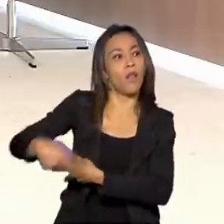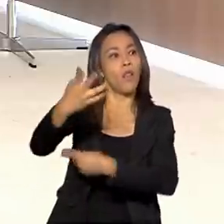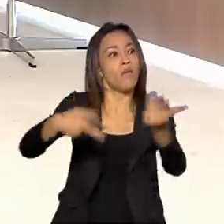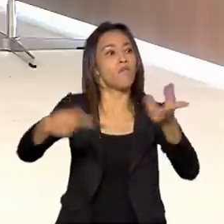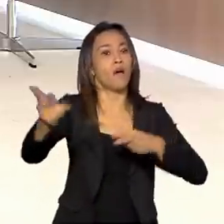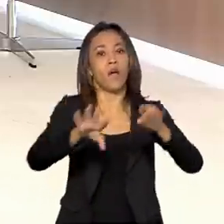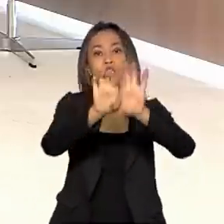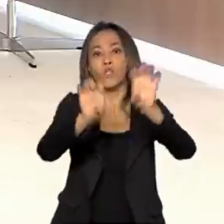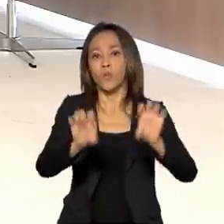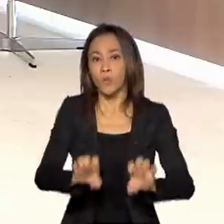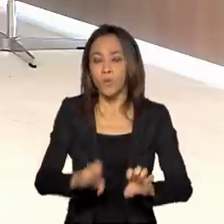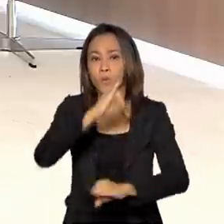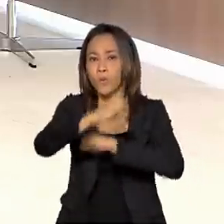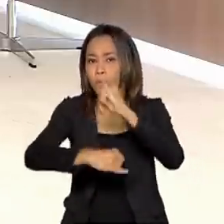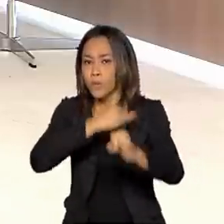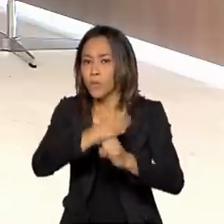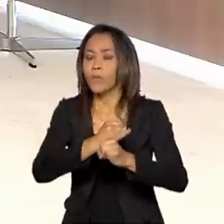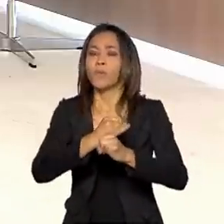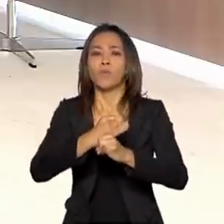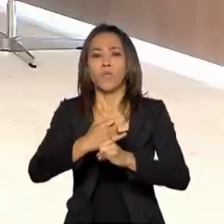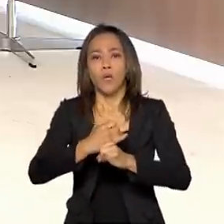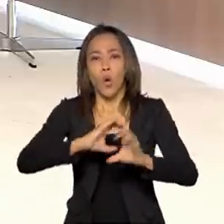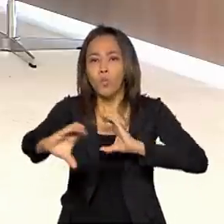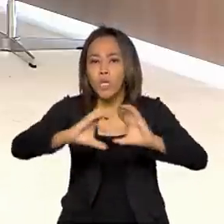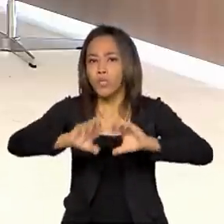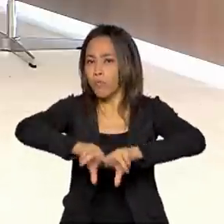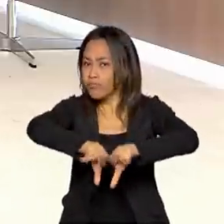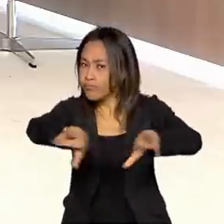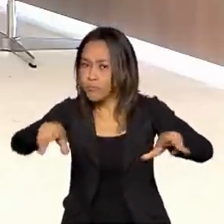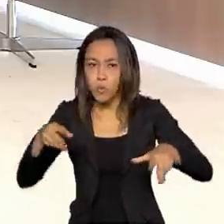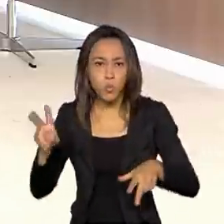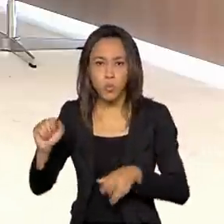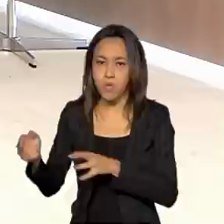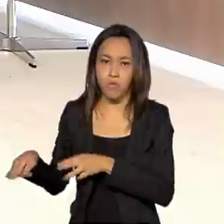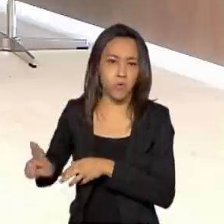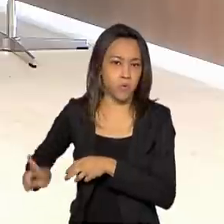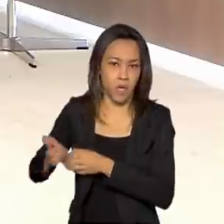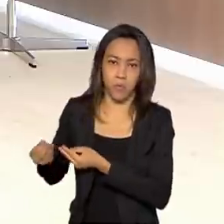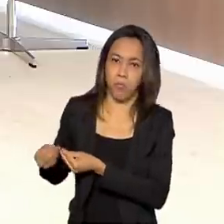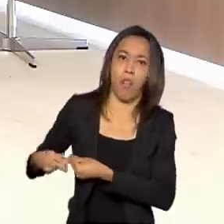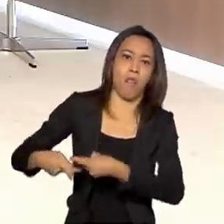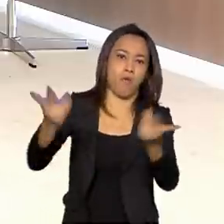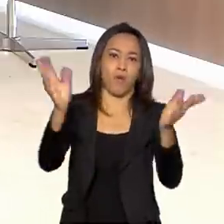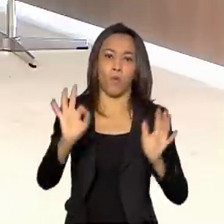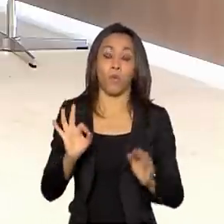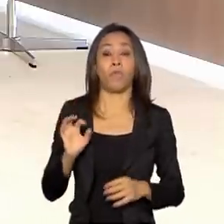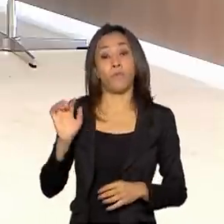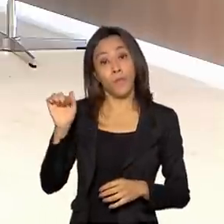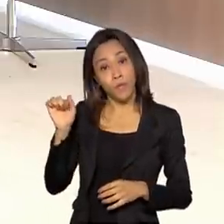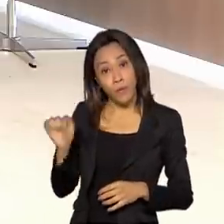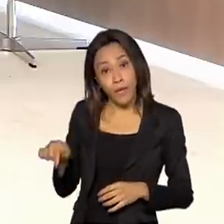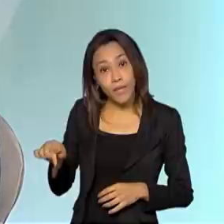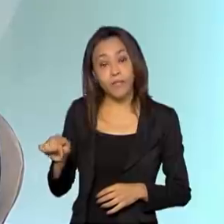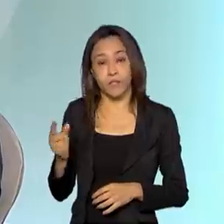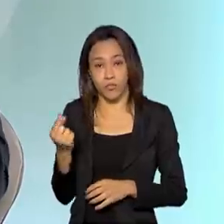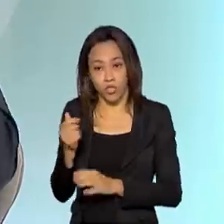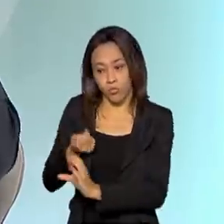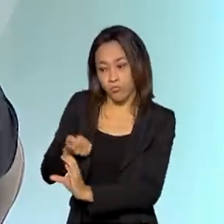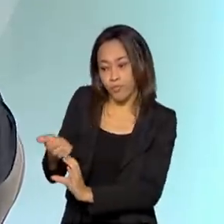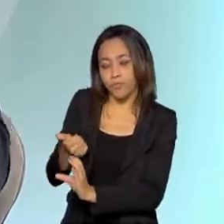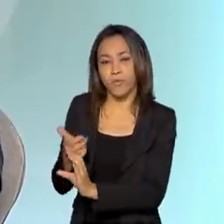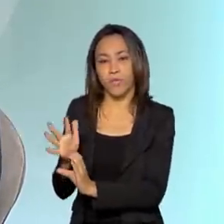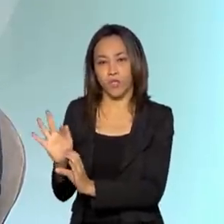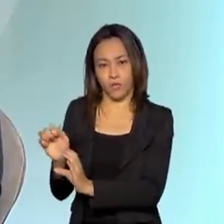aqueles locais desprovidos de atratividade econômica e financeira. Então, na ausência do fundo que tem sido utilizado, seja para minimizar déficit